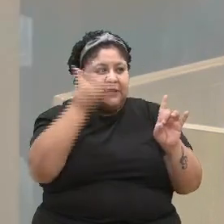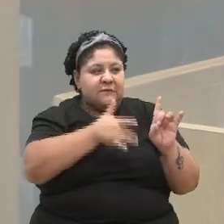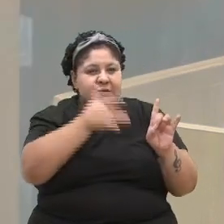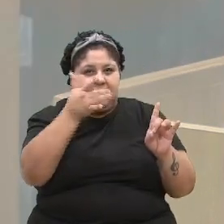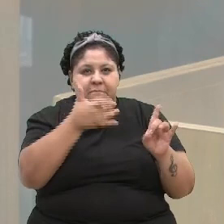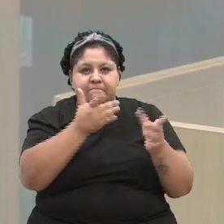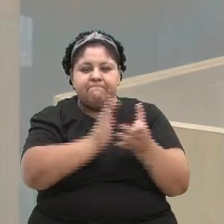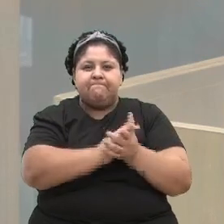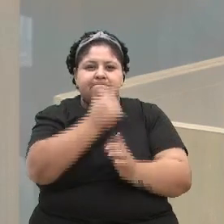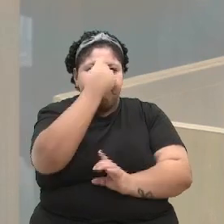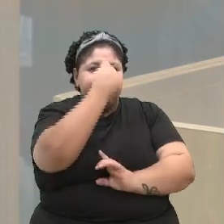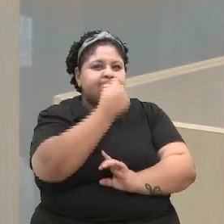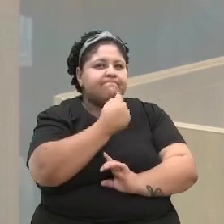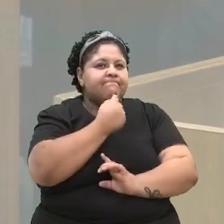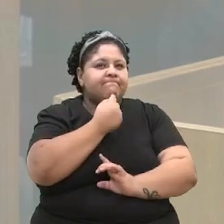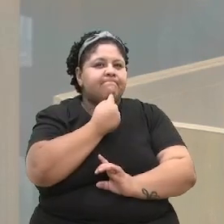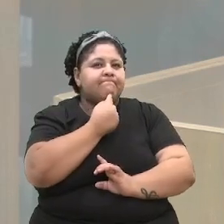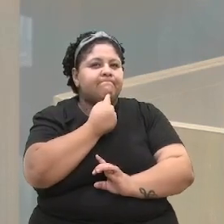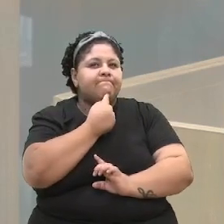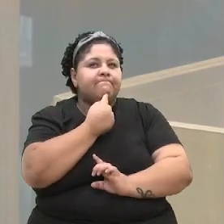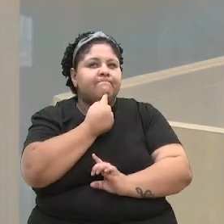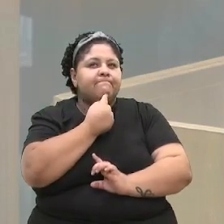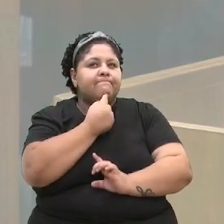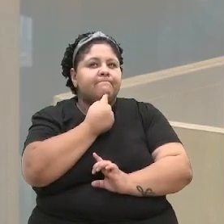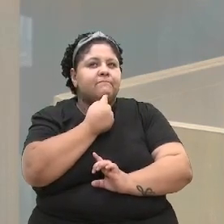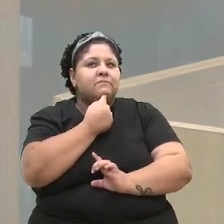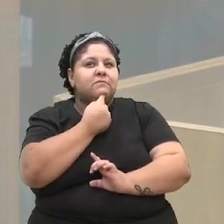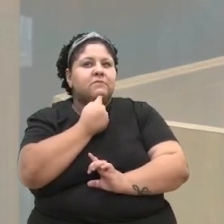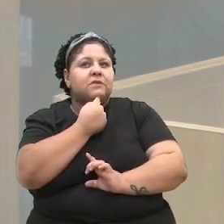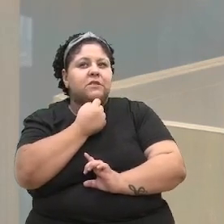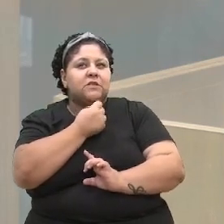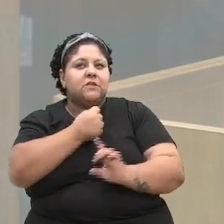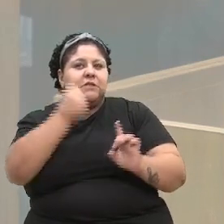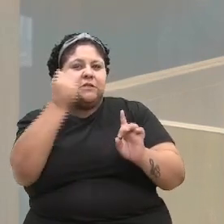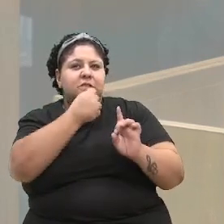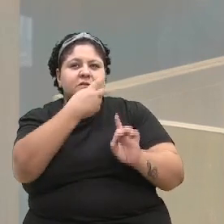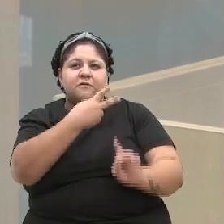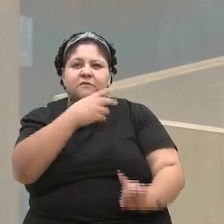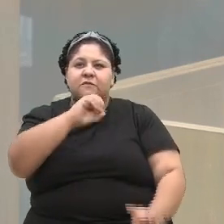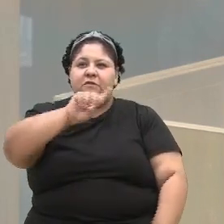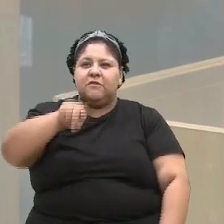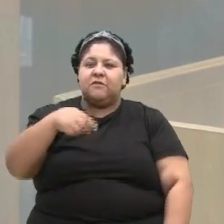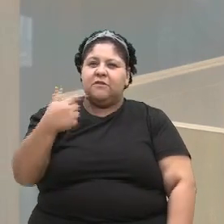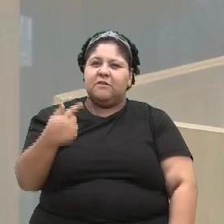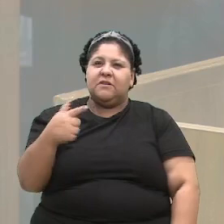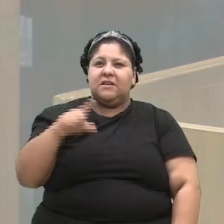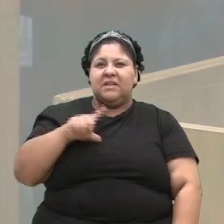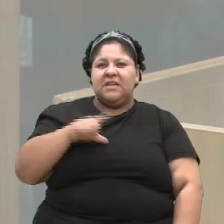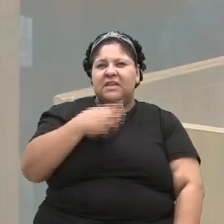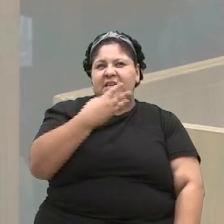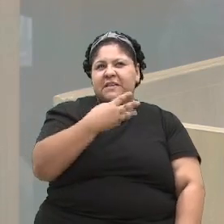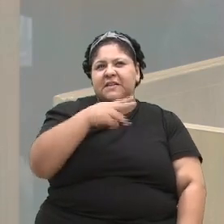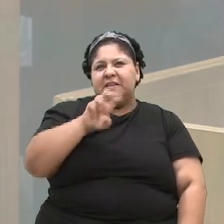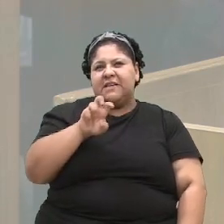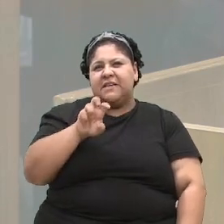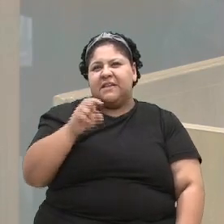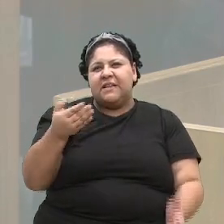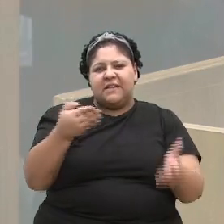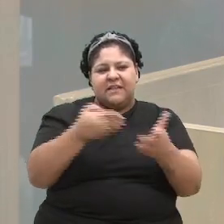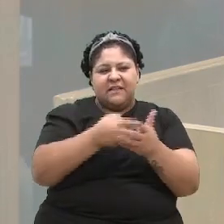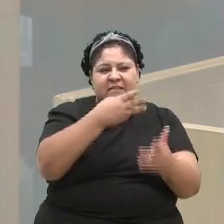E o perfil do agressor, então, demonstra que 20,7% tem ali entre 35 a